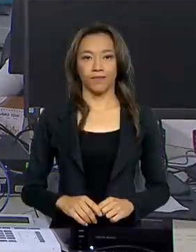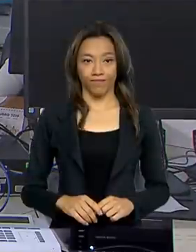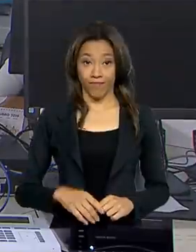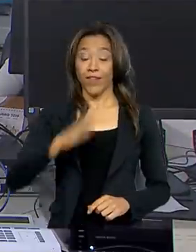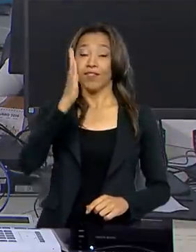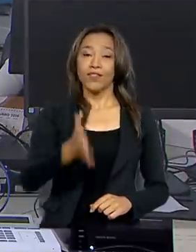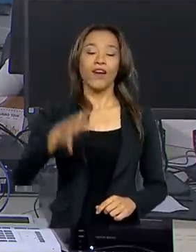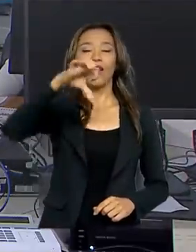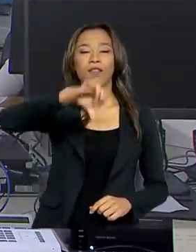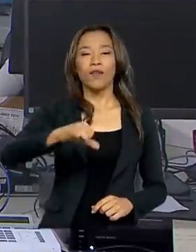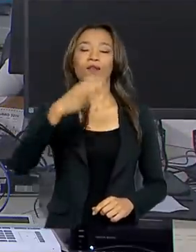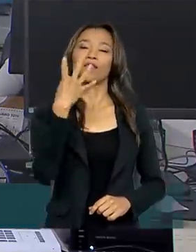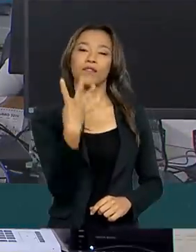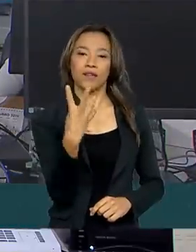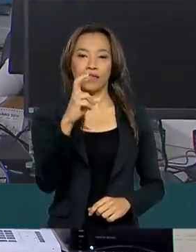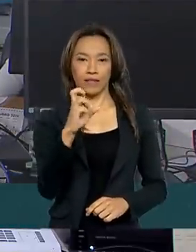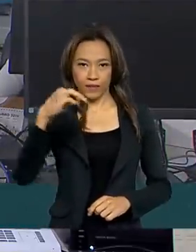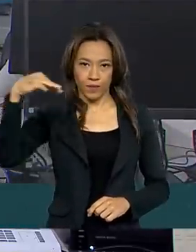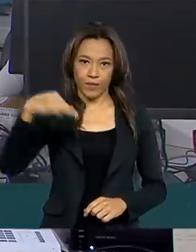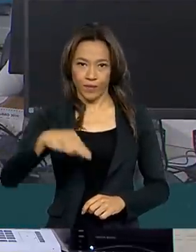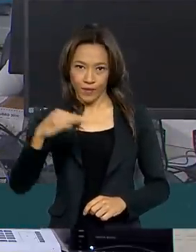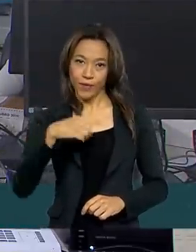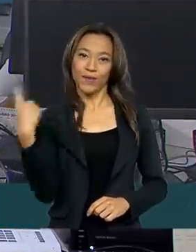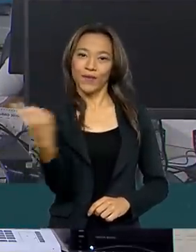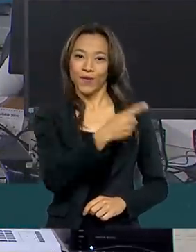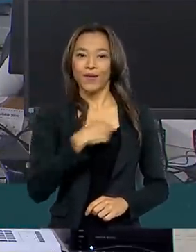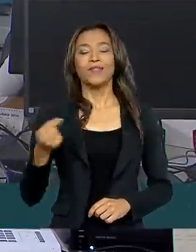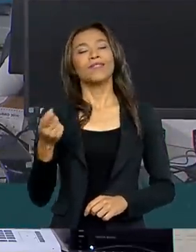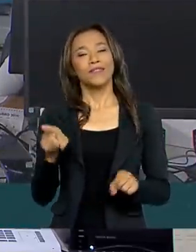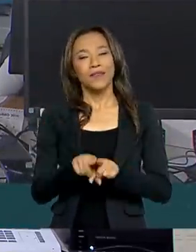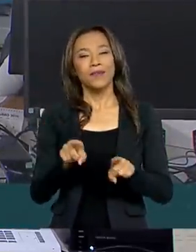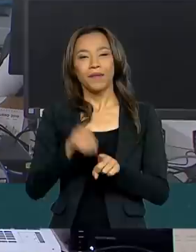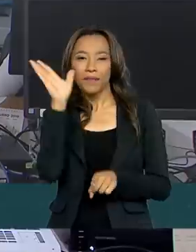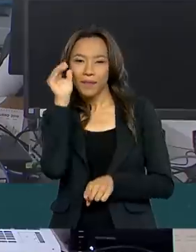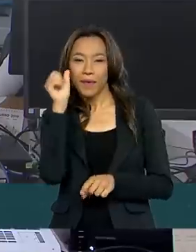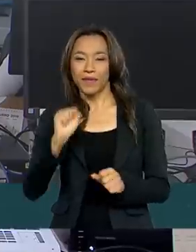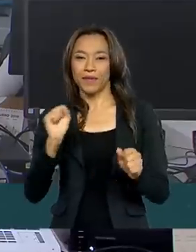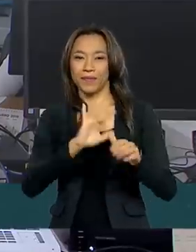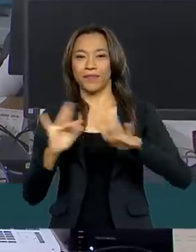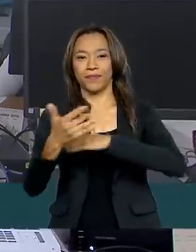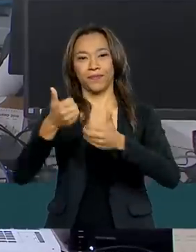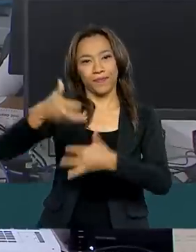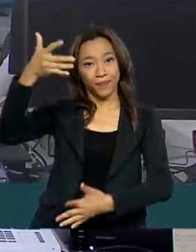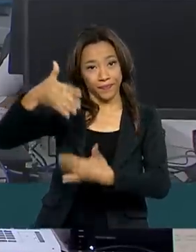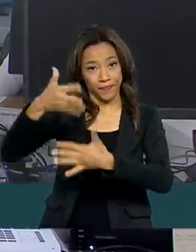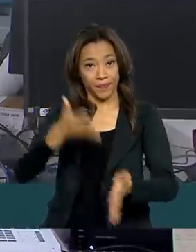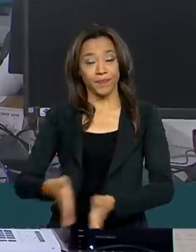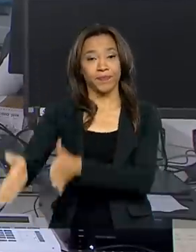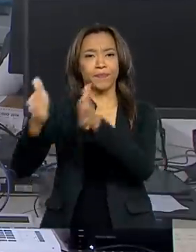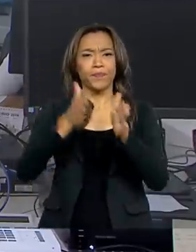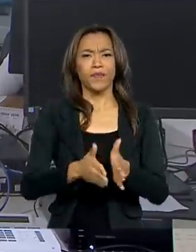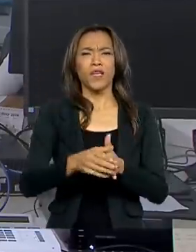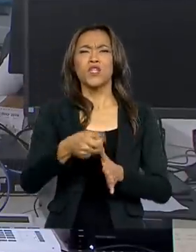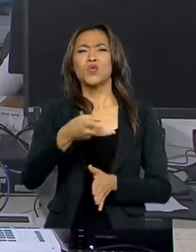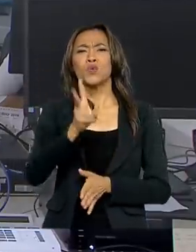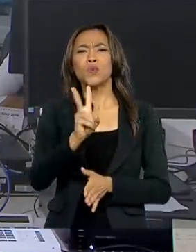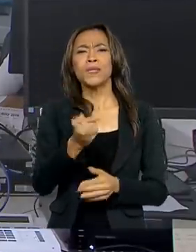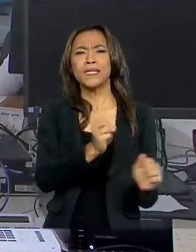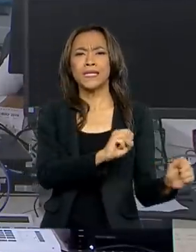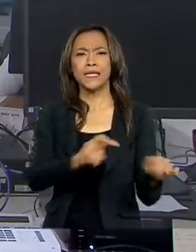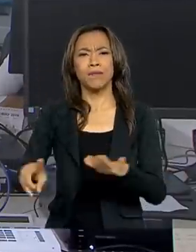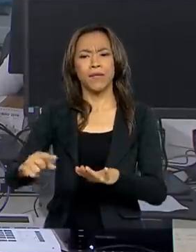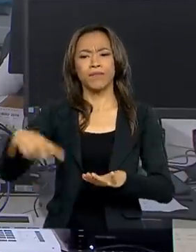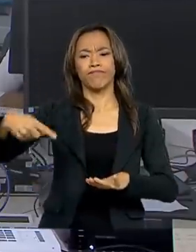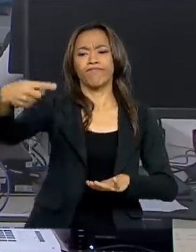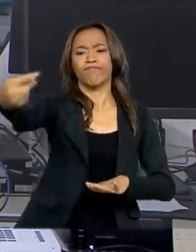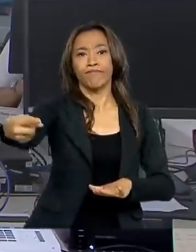São 9 horas e 45 minutos, estamos ao vivo também pelas redes sociais. Nas próximas duas semanas, todas